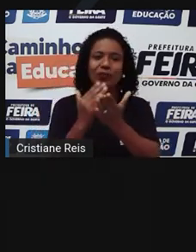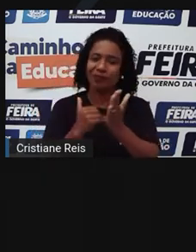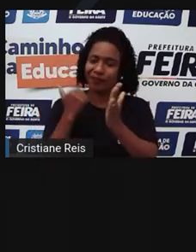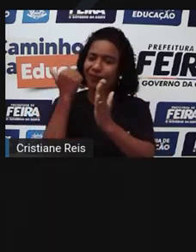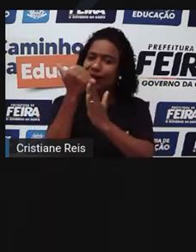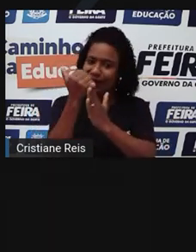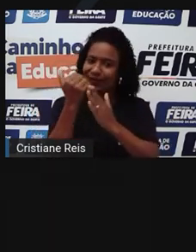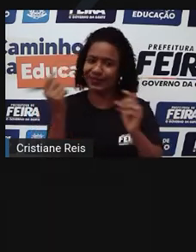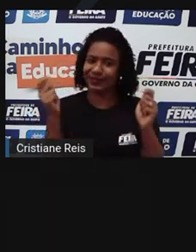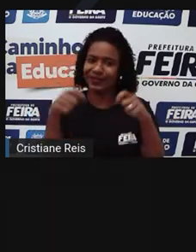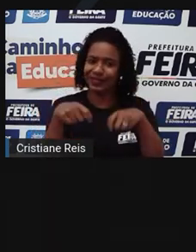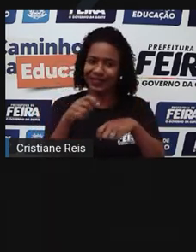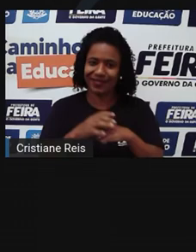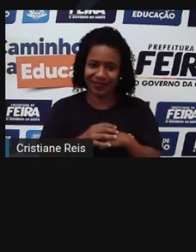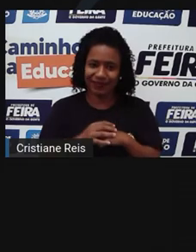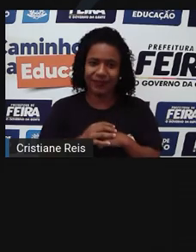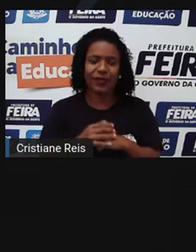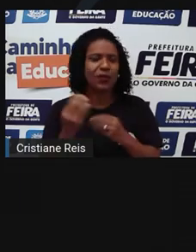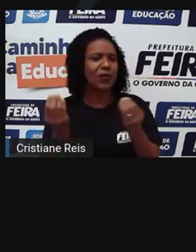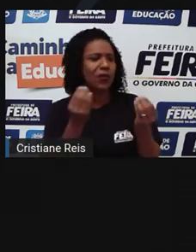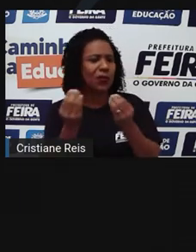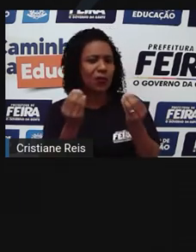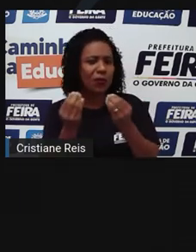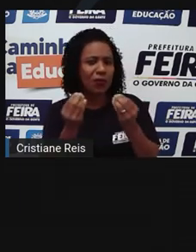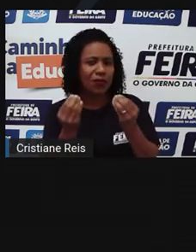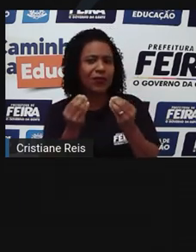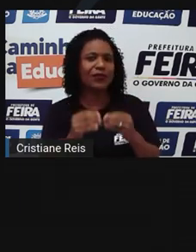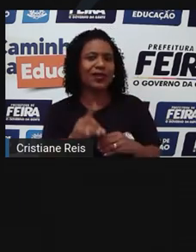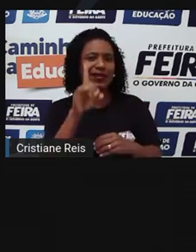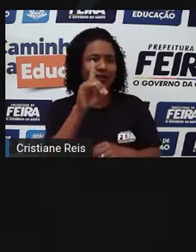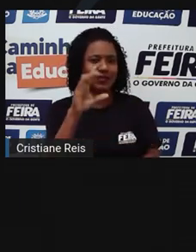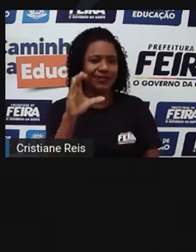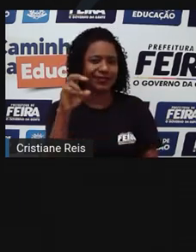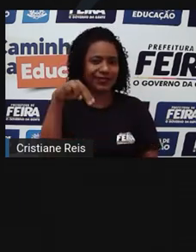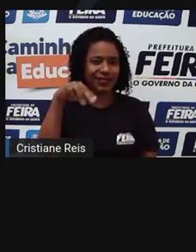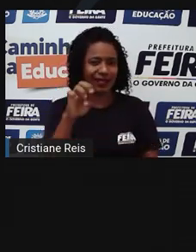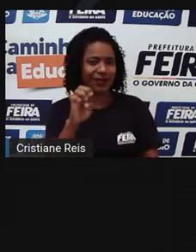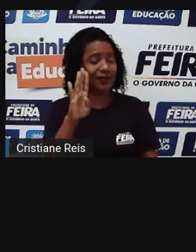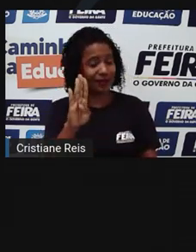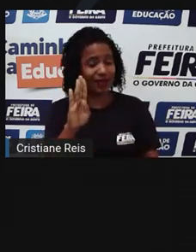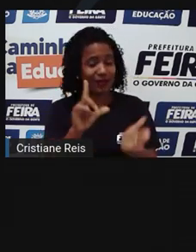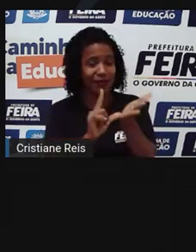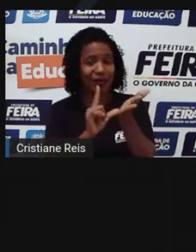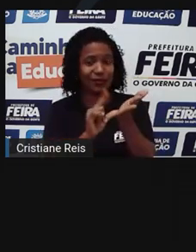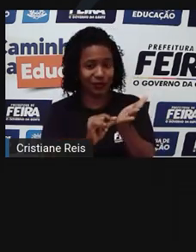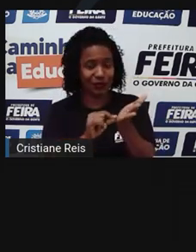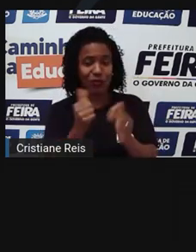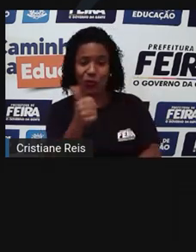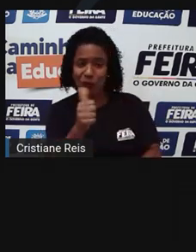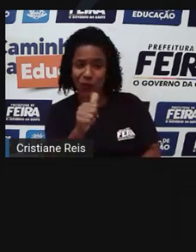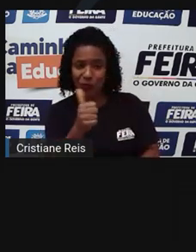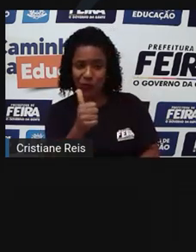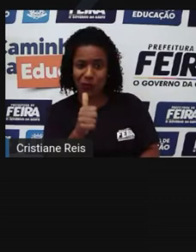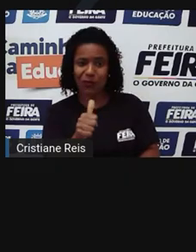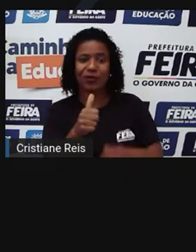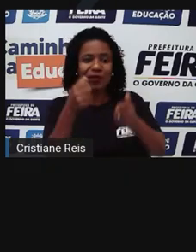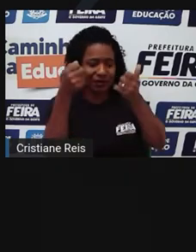De acordo com as diretrizes curriculares nacionais para a educação básica, DCNEB,